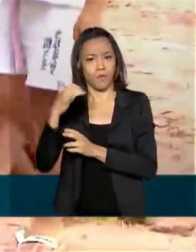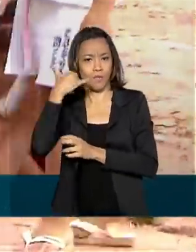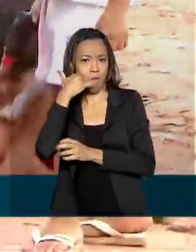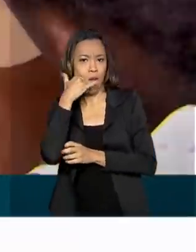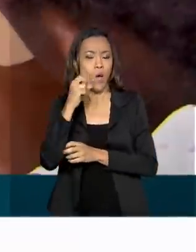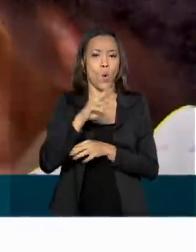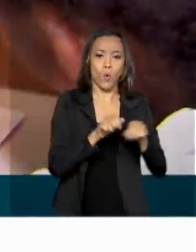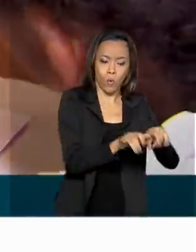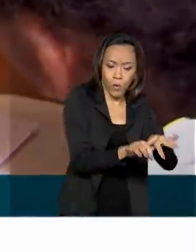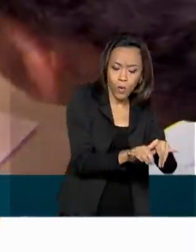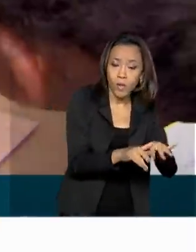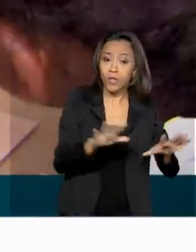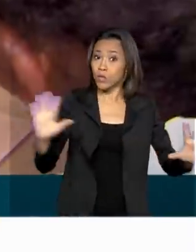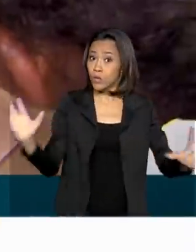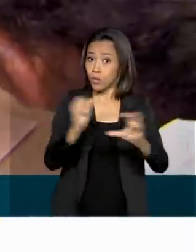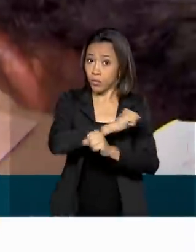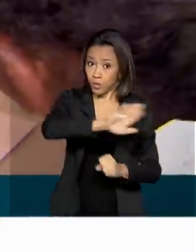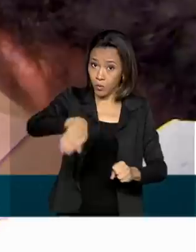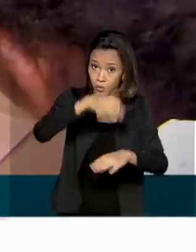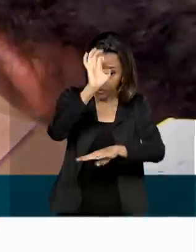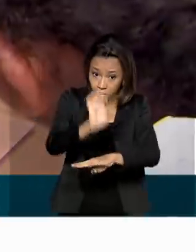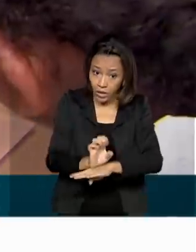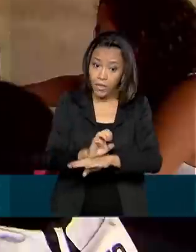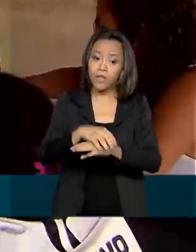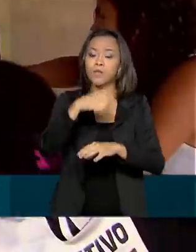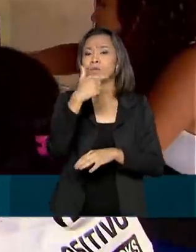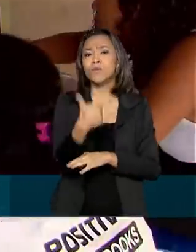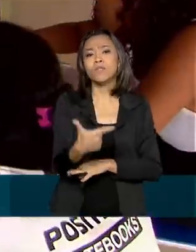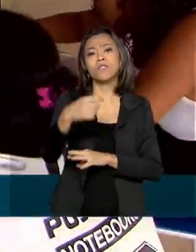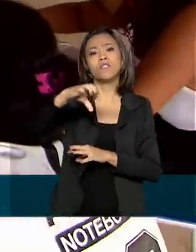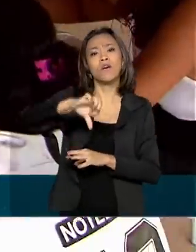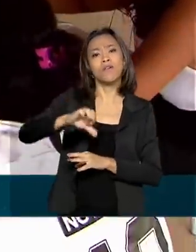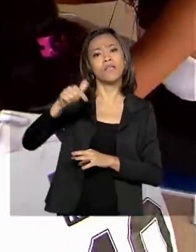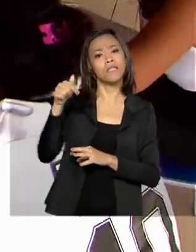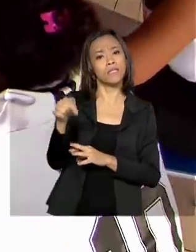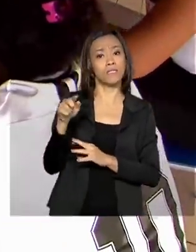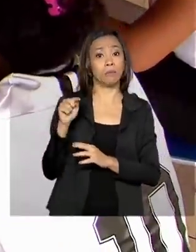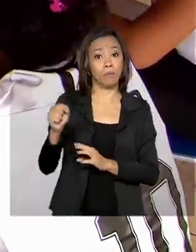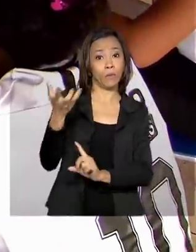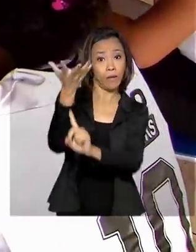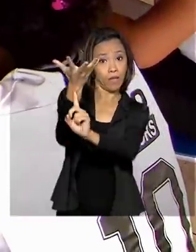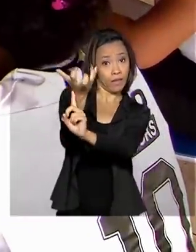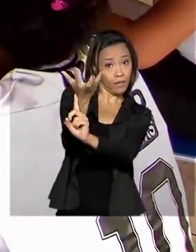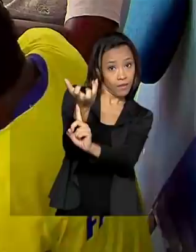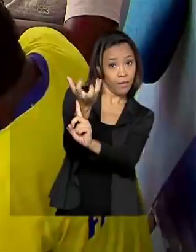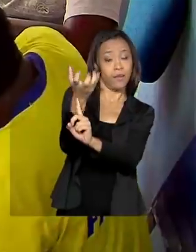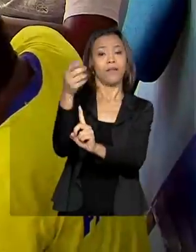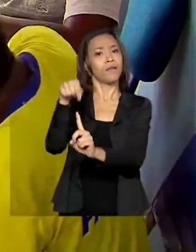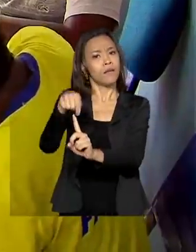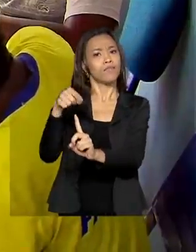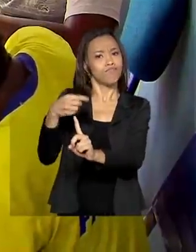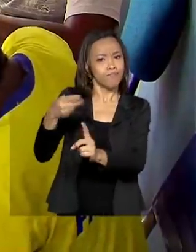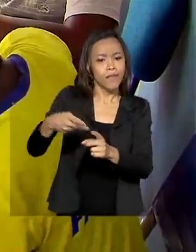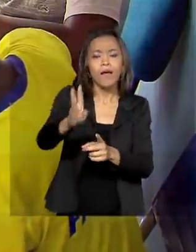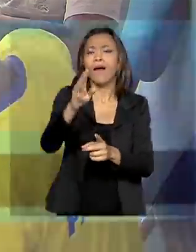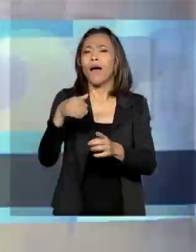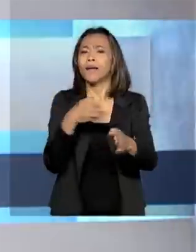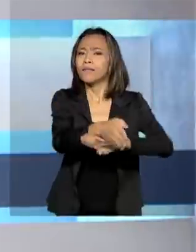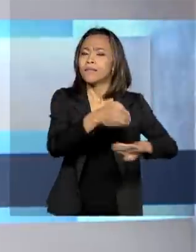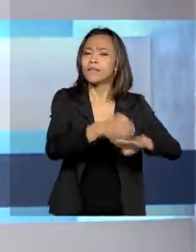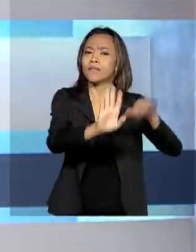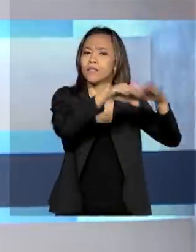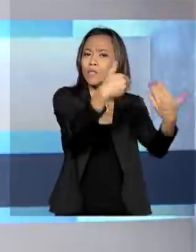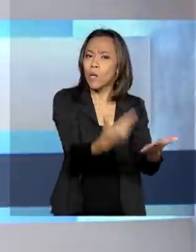Em todo o estado, são 1.297 antenas de conexão por satélite que permitem o acesso de escolas públicas,